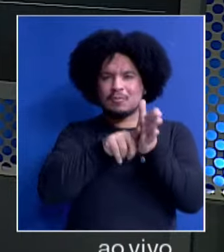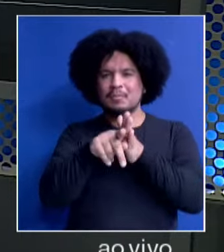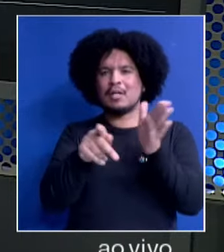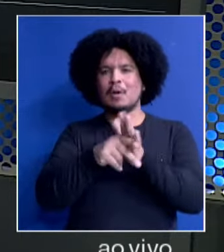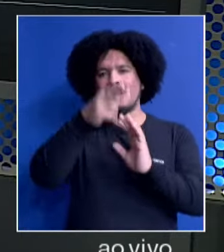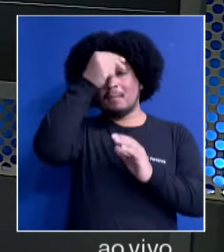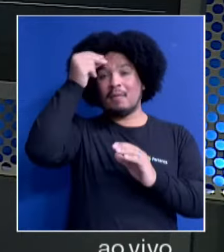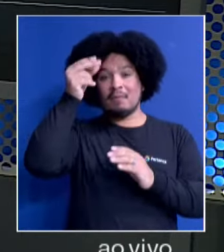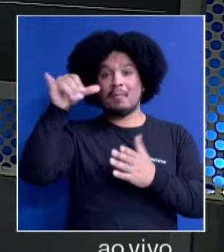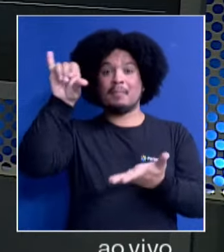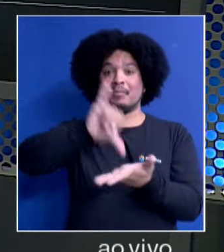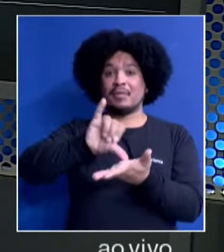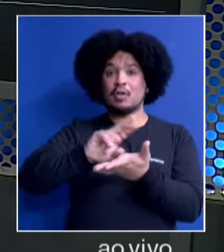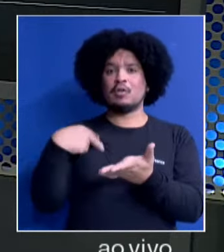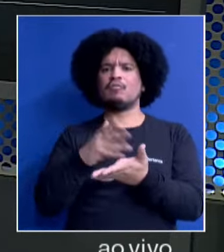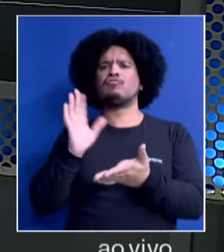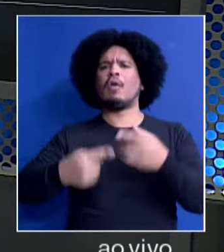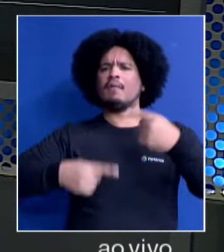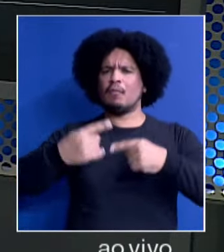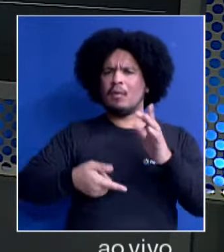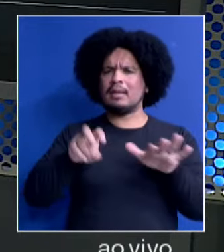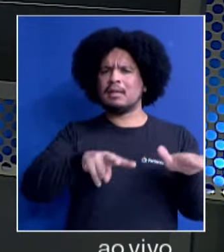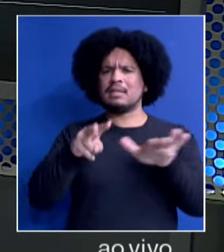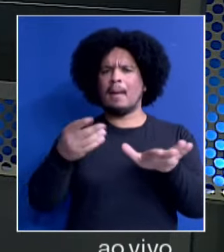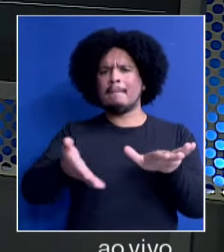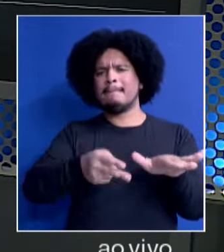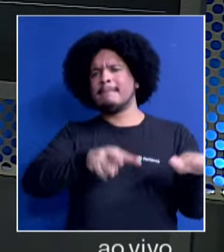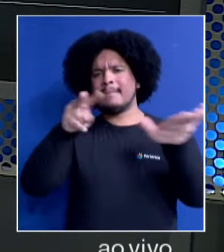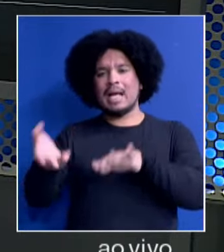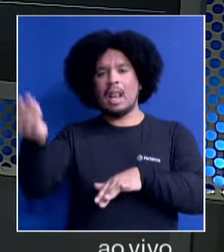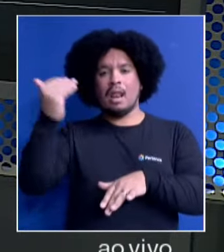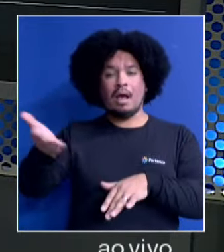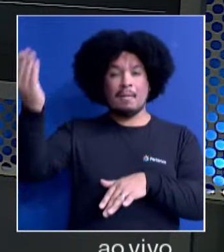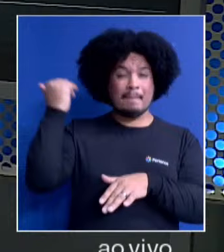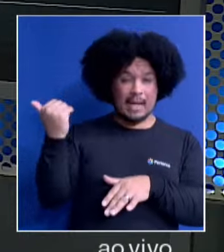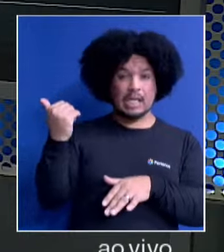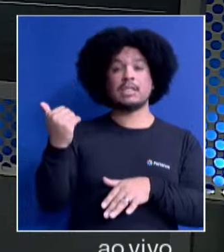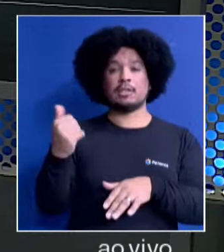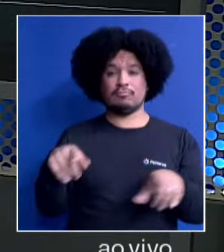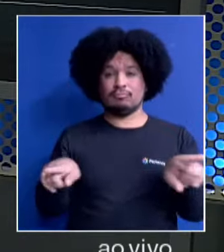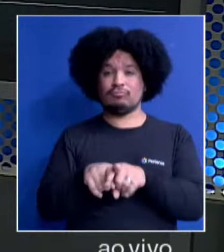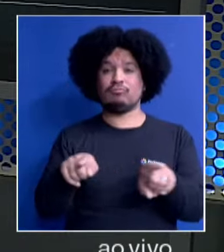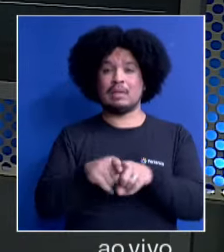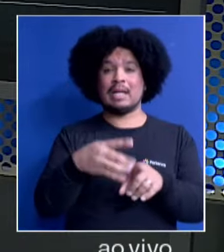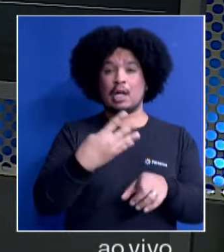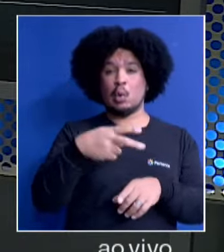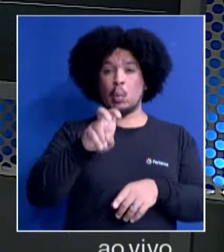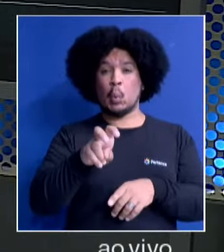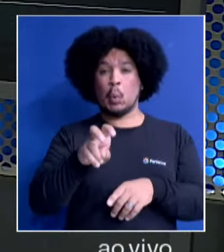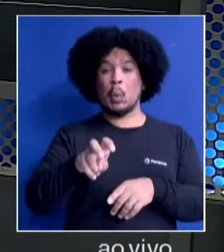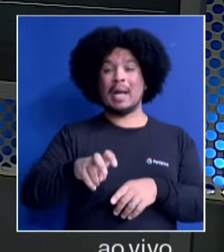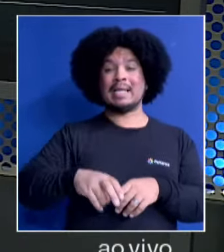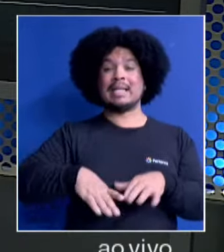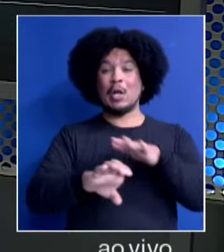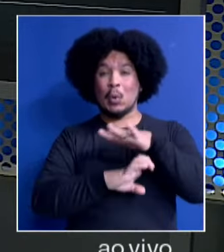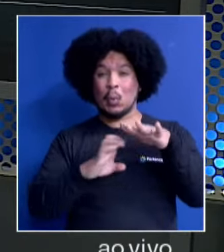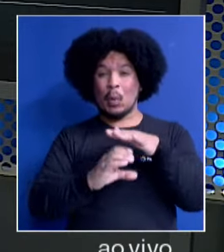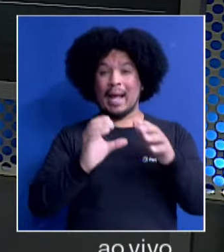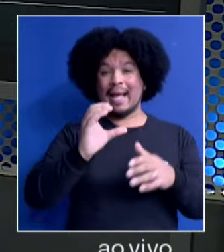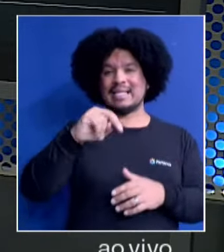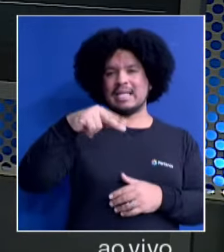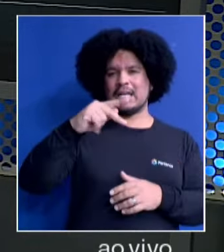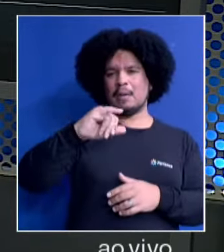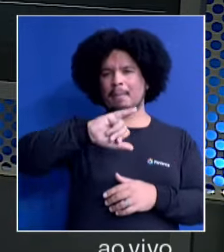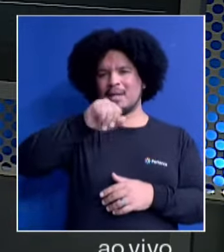da Capital, e a gente chegou a falar sobre isso semana retrasada, se eu não me engano, também 45 mil CNPJs, só que em